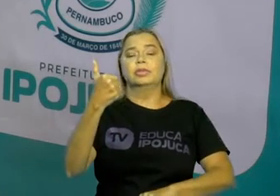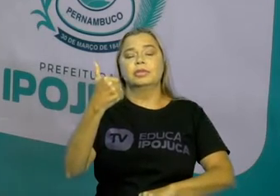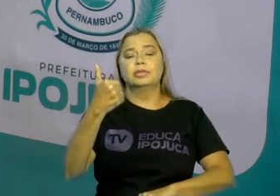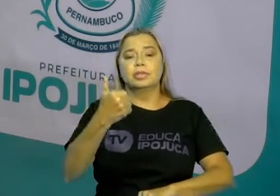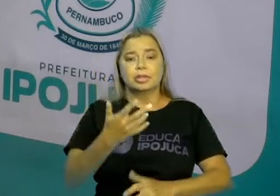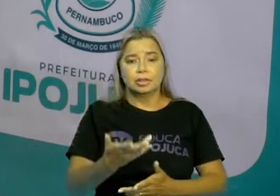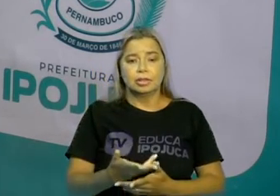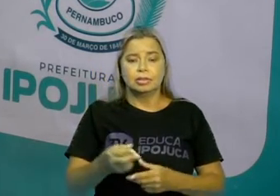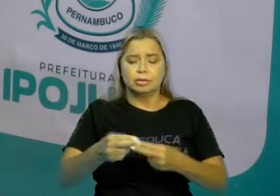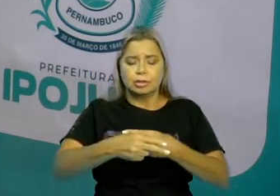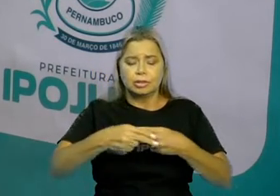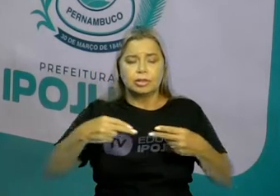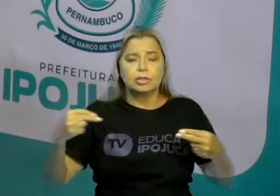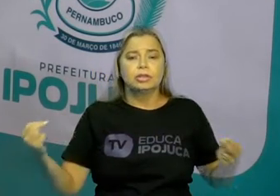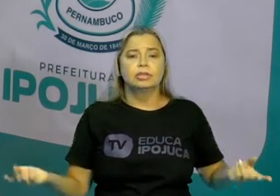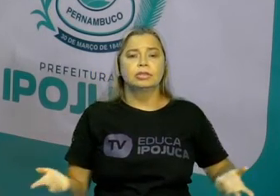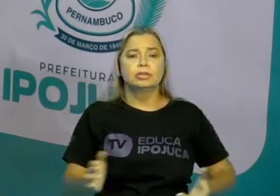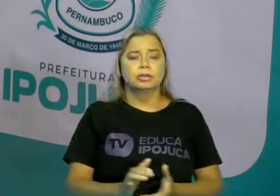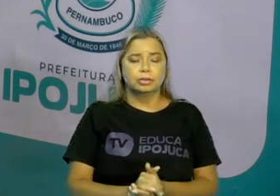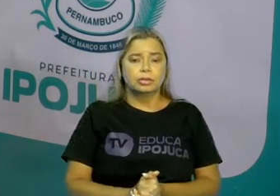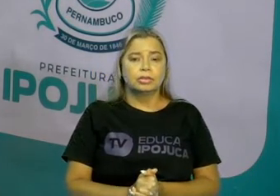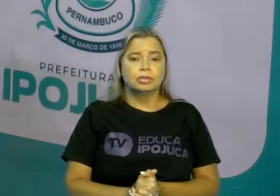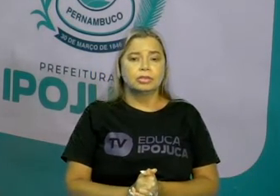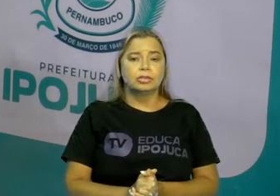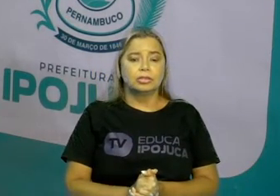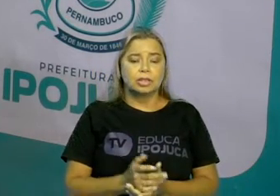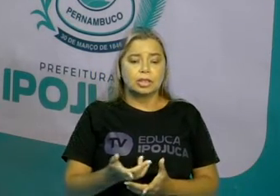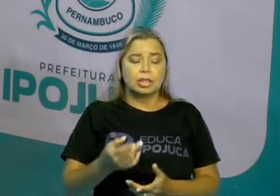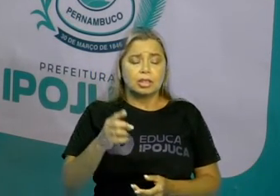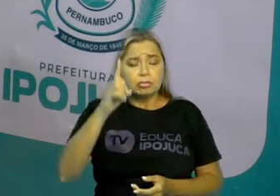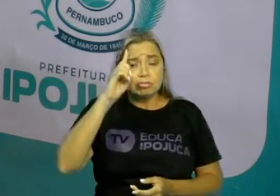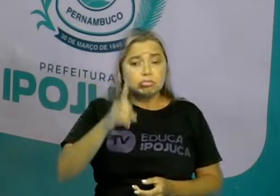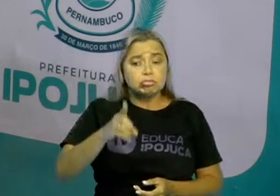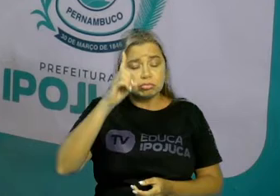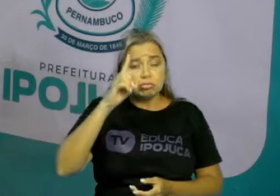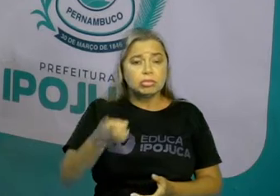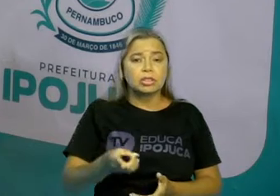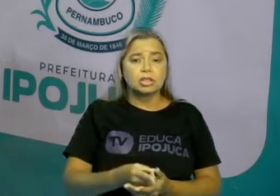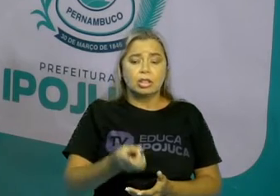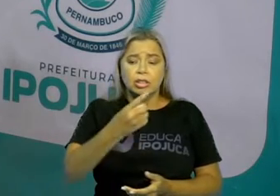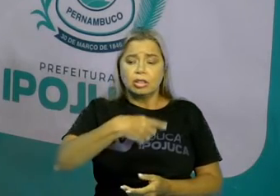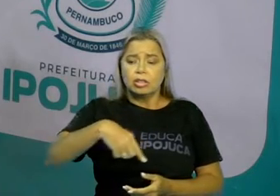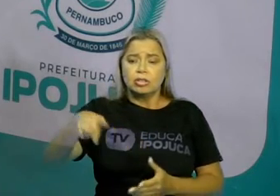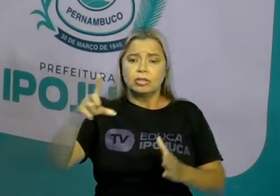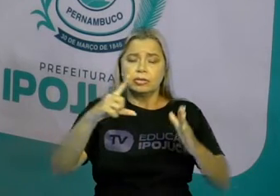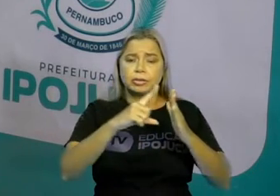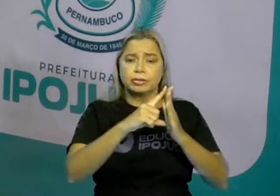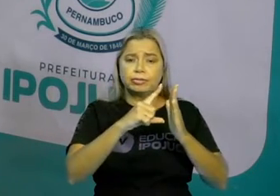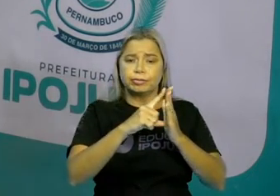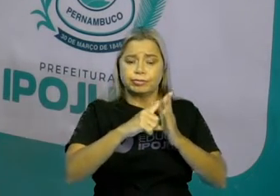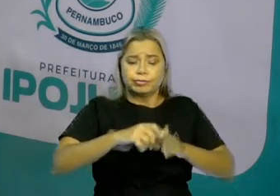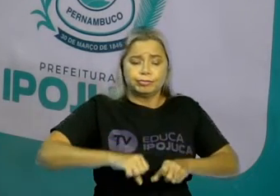trazer as promoções, e é muito comum no nosso dia a dia. Se a gente for no comércio, sempre vai ter um